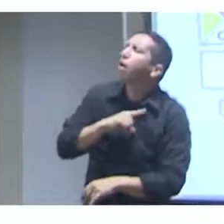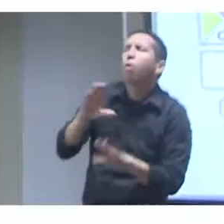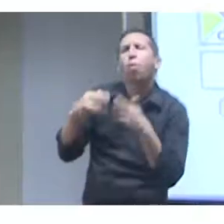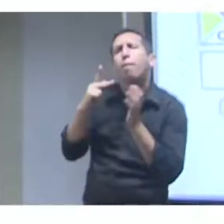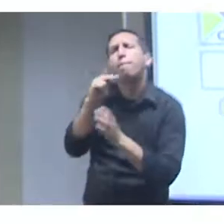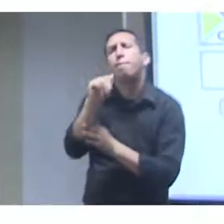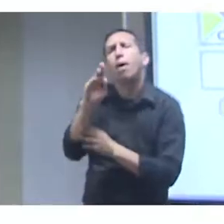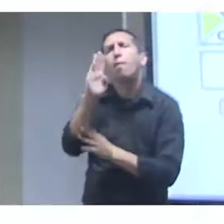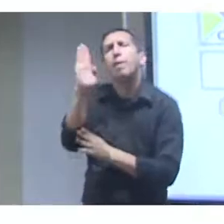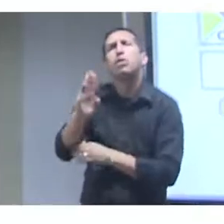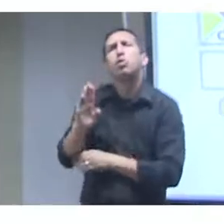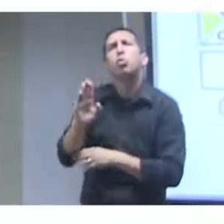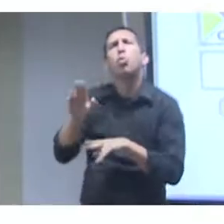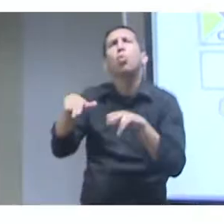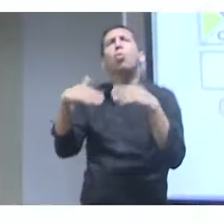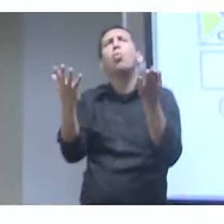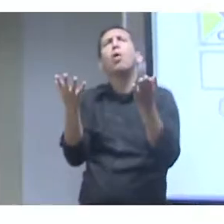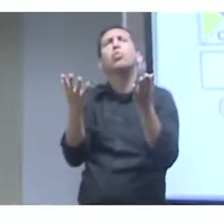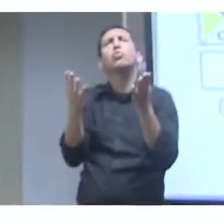Cezalpini Obliqua